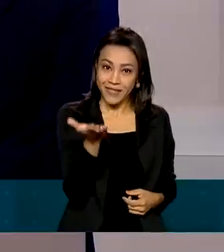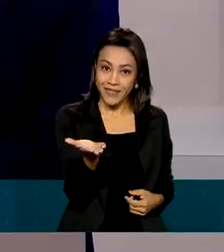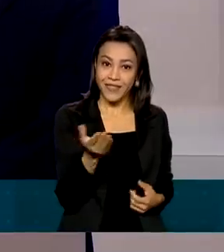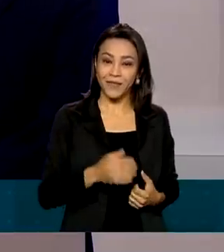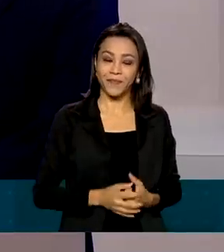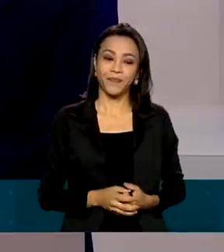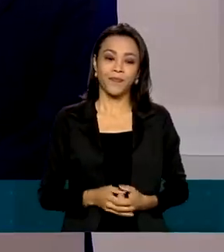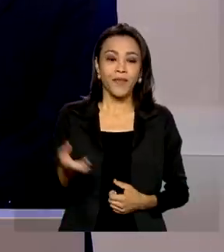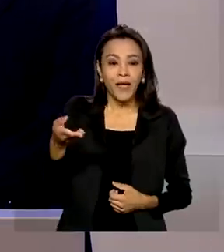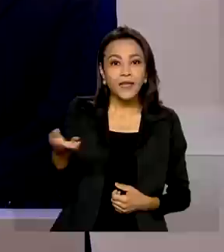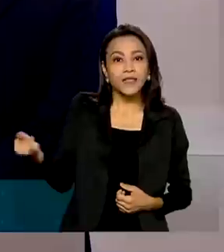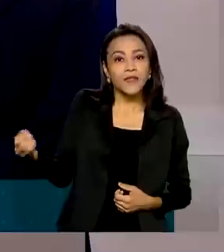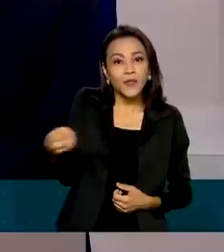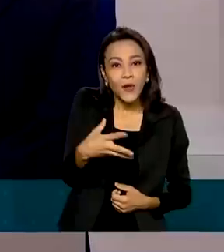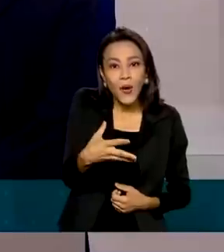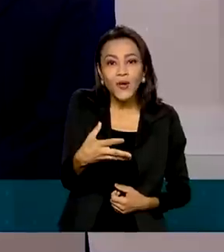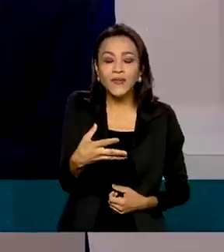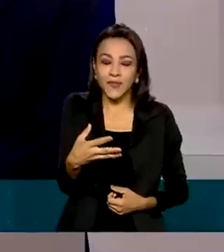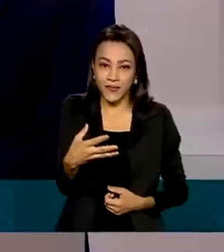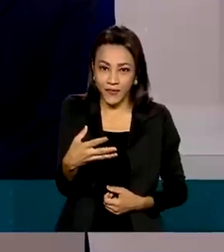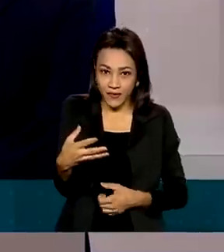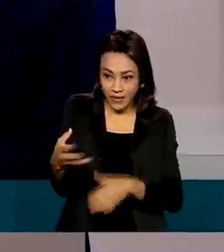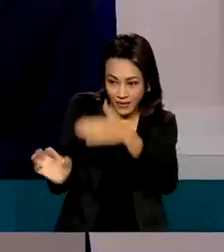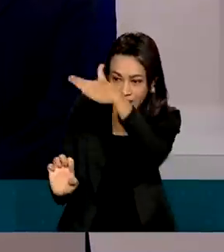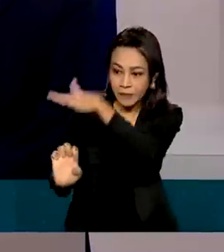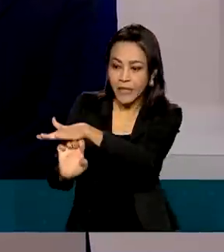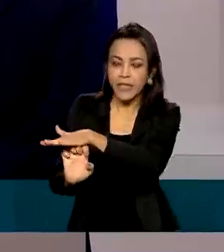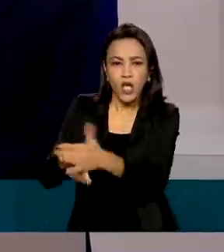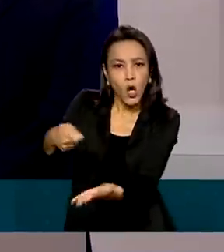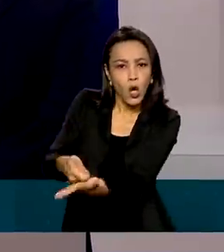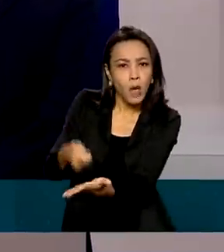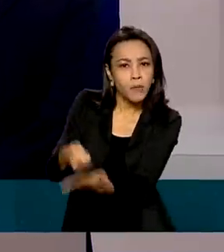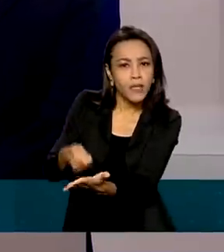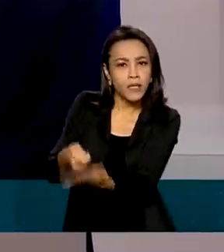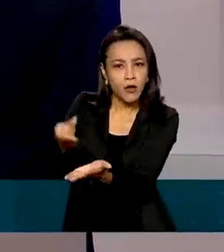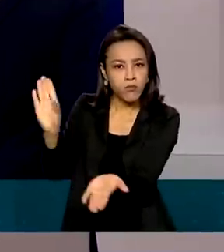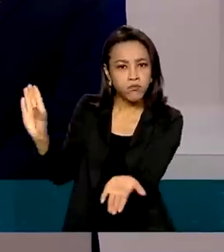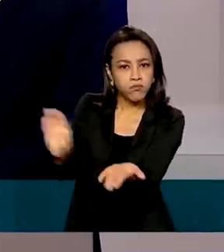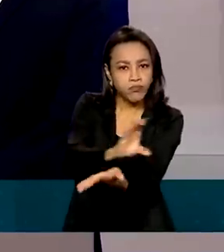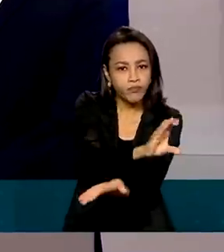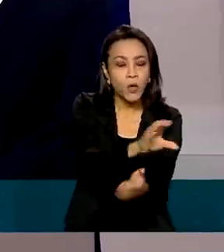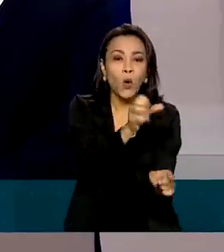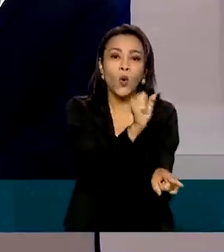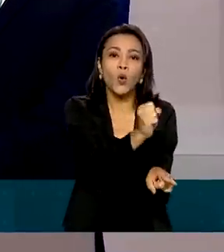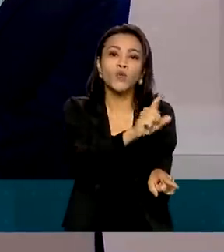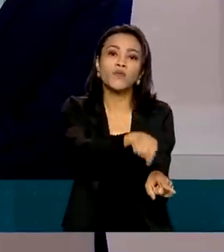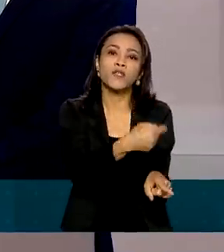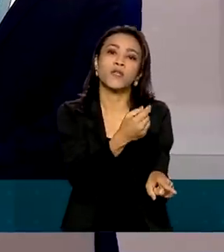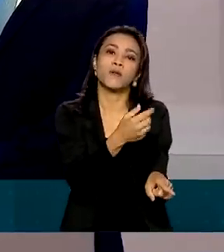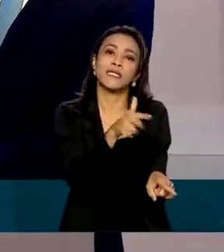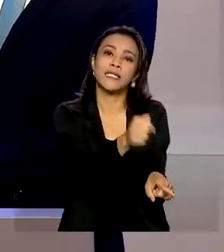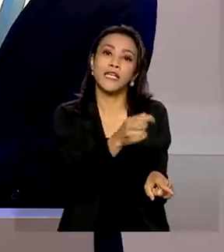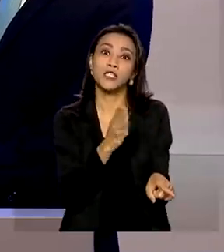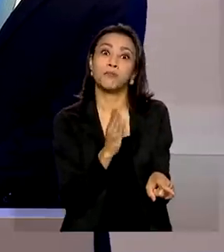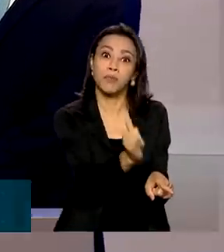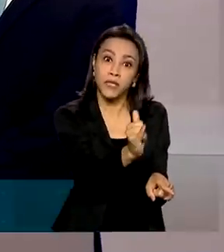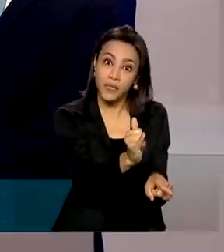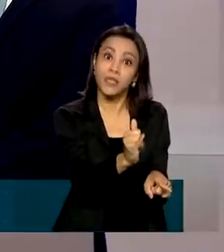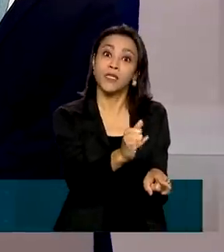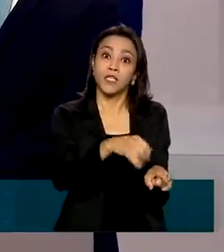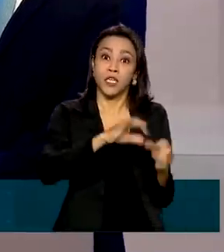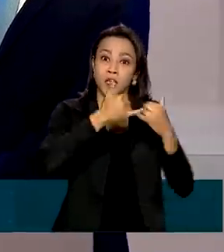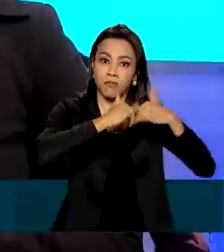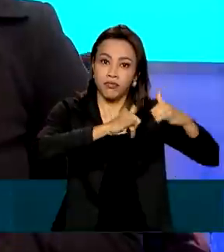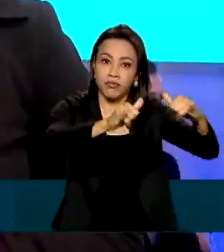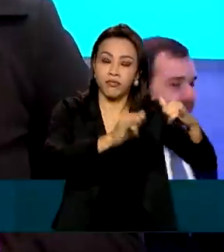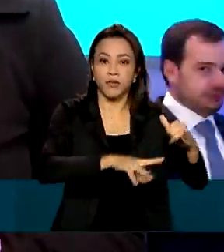nova corporação terá a obrigação de investir 8,7 bi em projetos nas regiões norte, nordeste